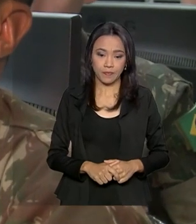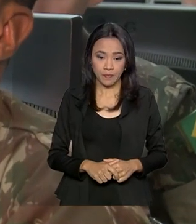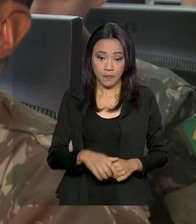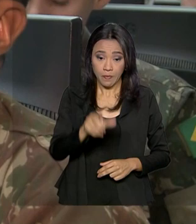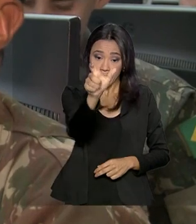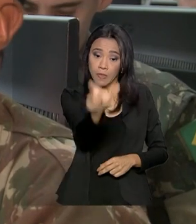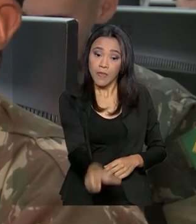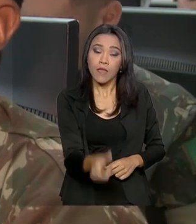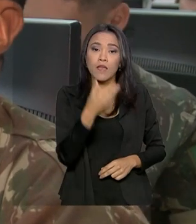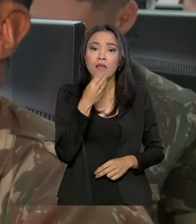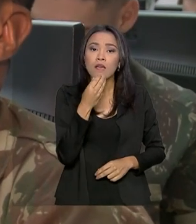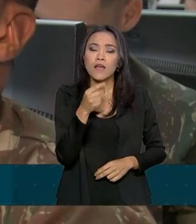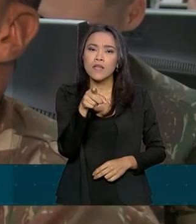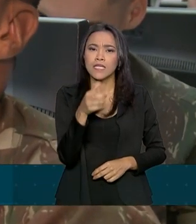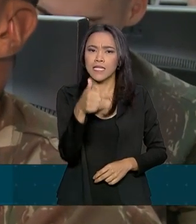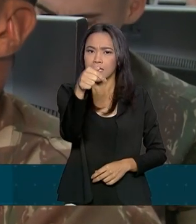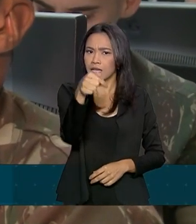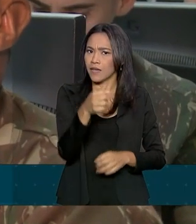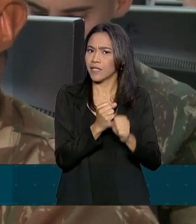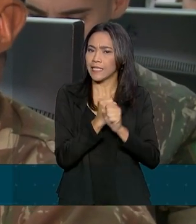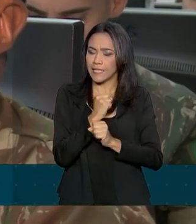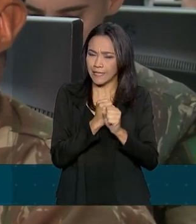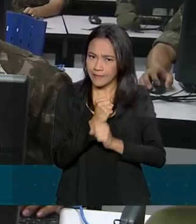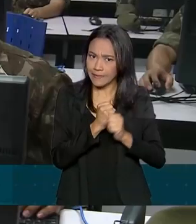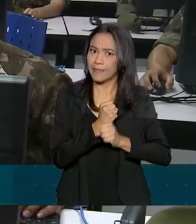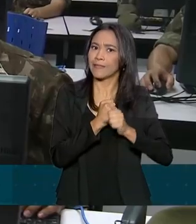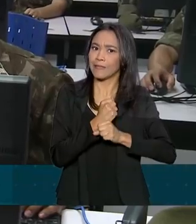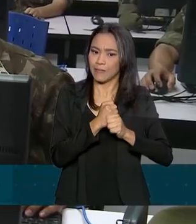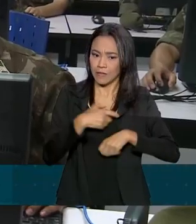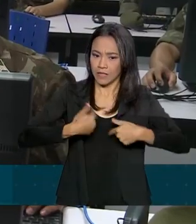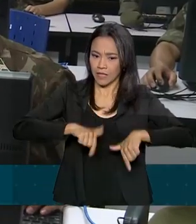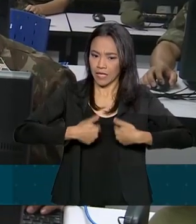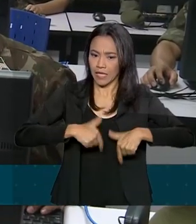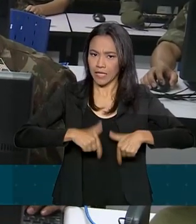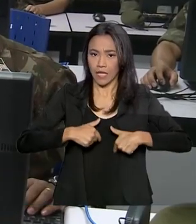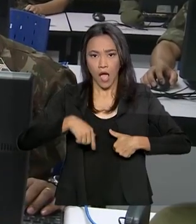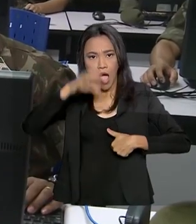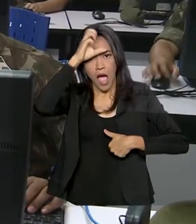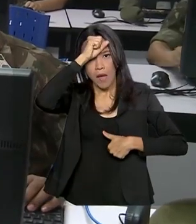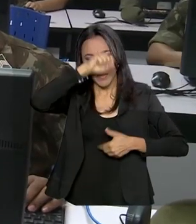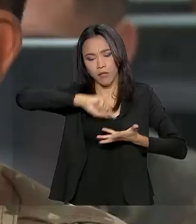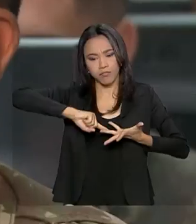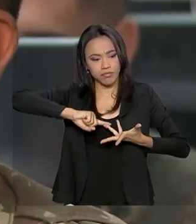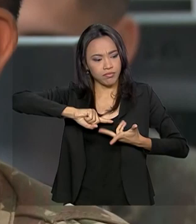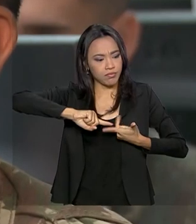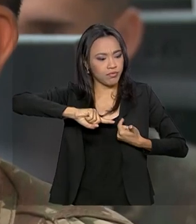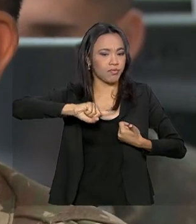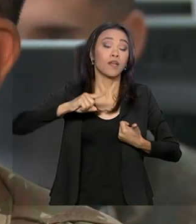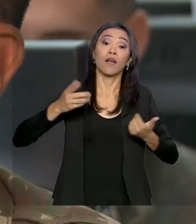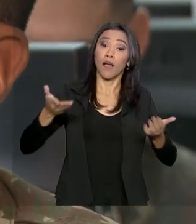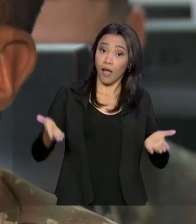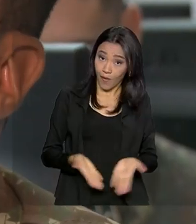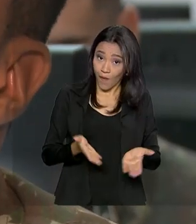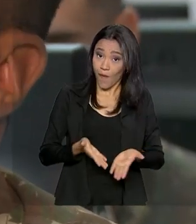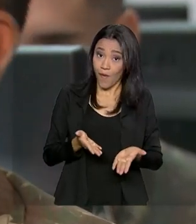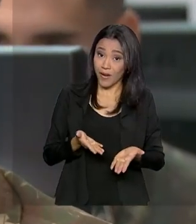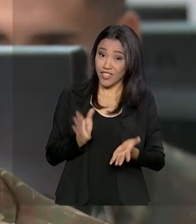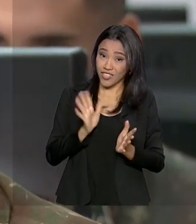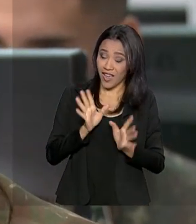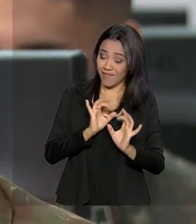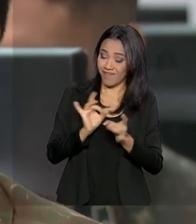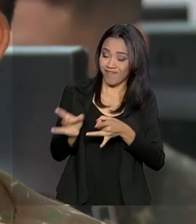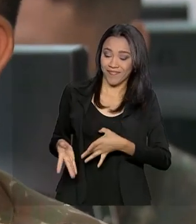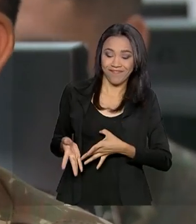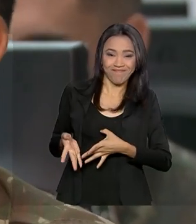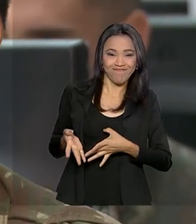Daniel está há sete anos no serviço militar. Ele aprendeu muitas coisas lá dentro. E agora que está prestes a